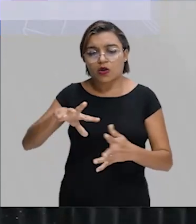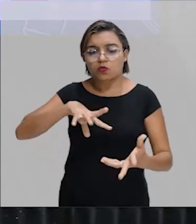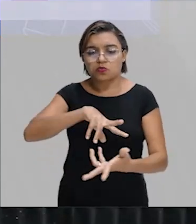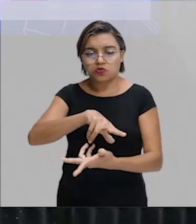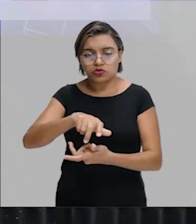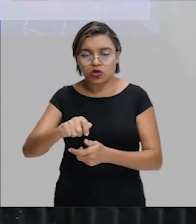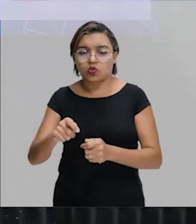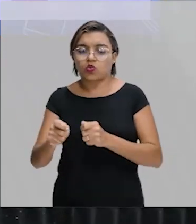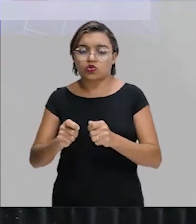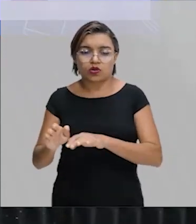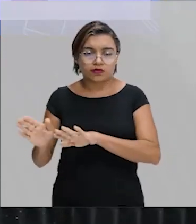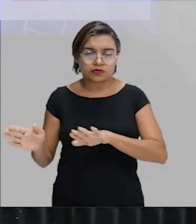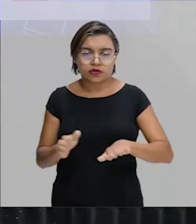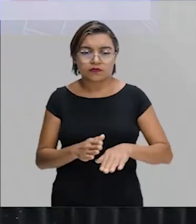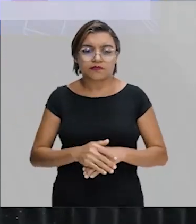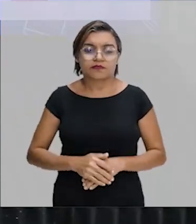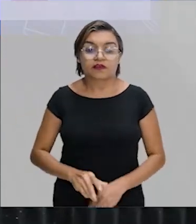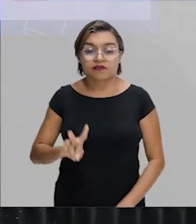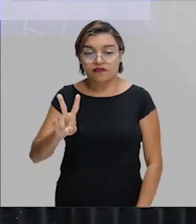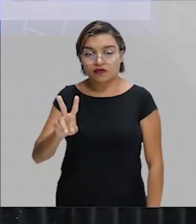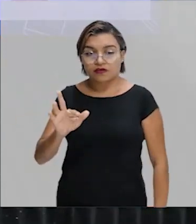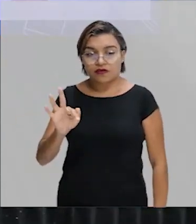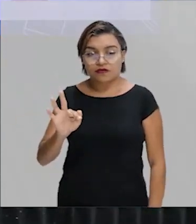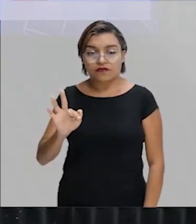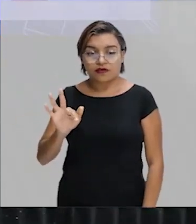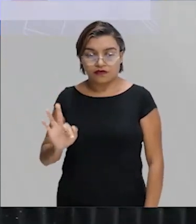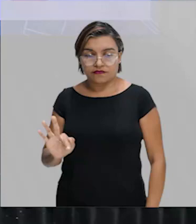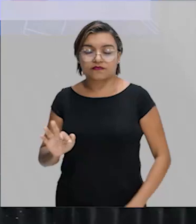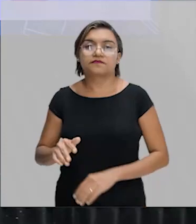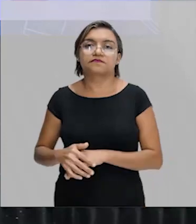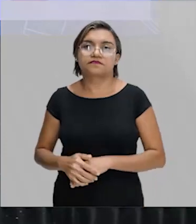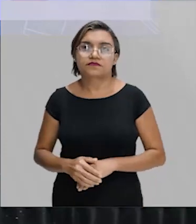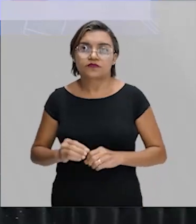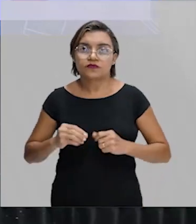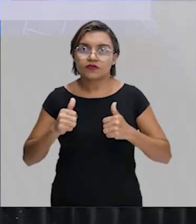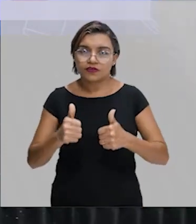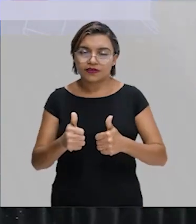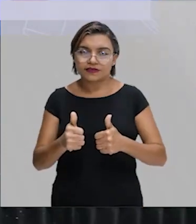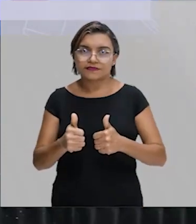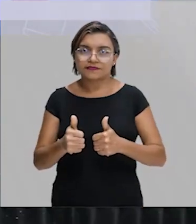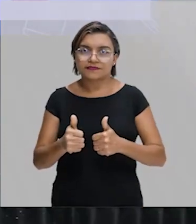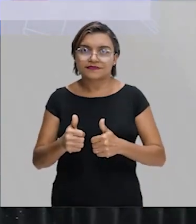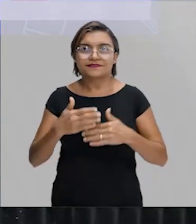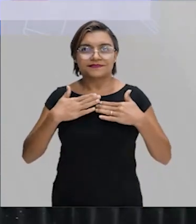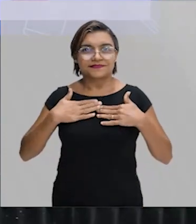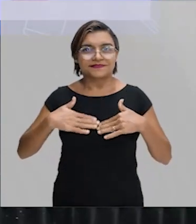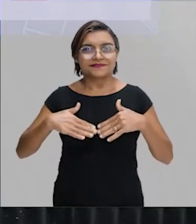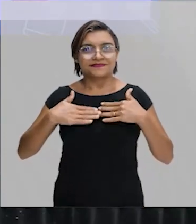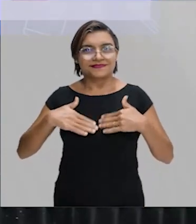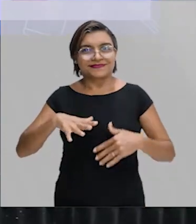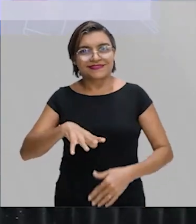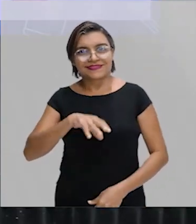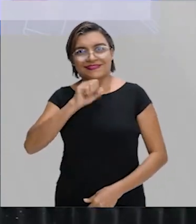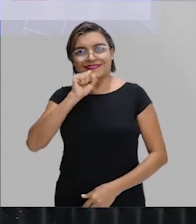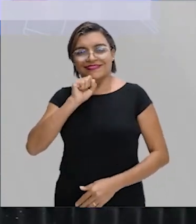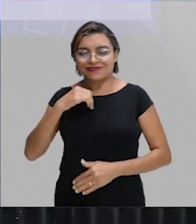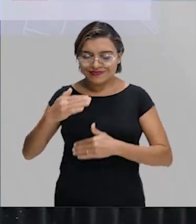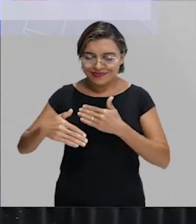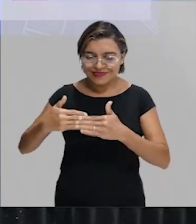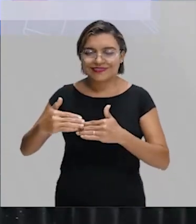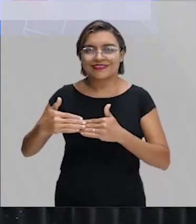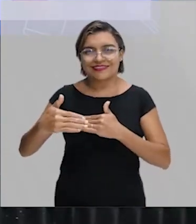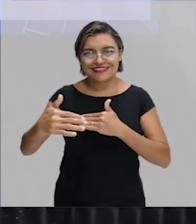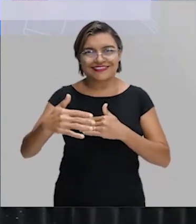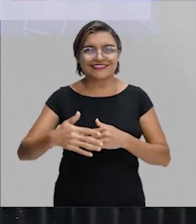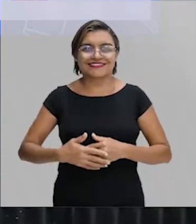Beleza? Então, verdadeiro, falso, falso. Belezinha? Então, dá aquela respirada. Bora evoluir que tem mais